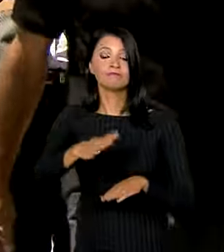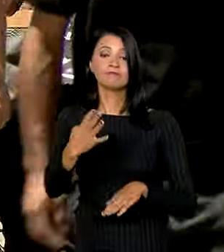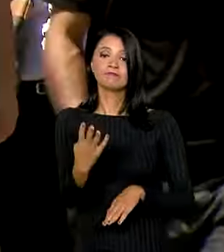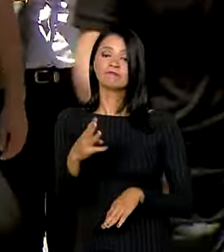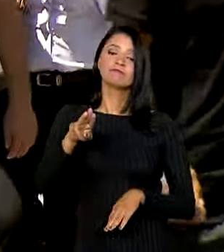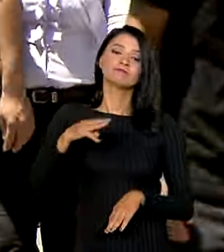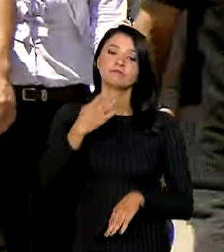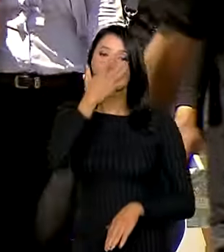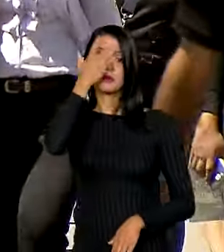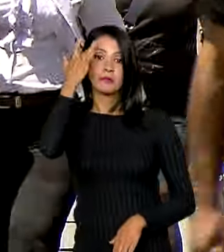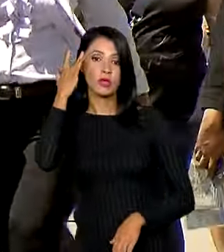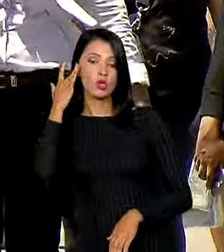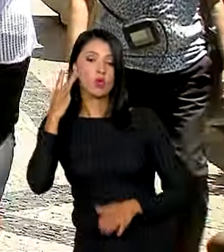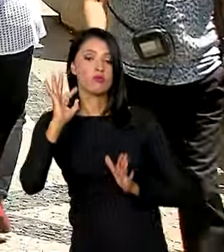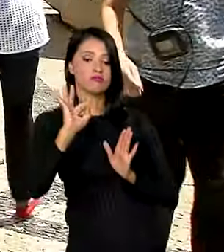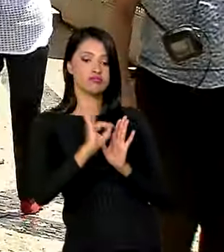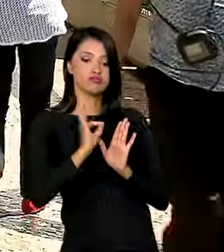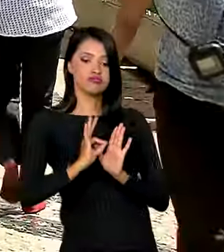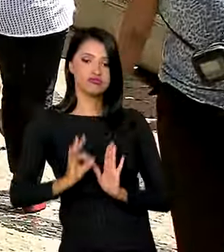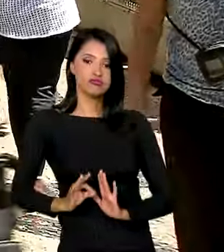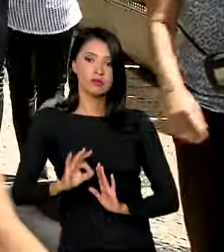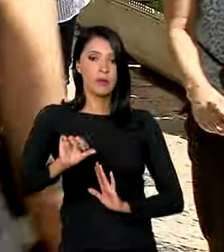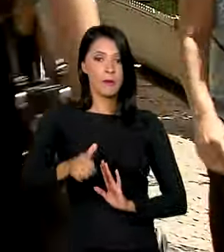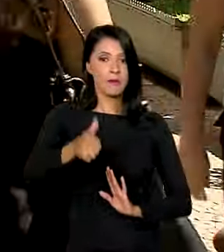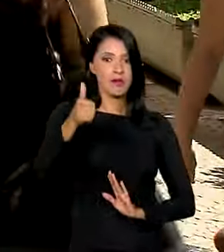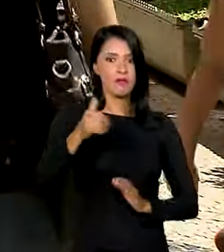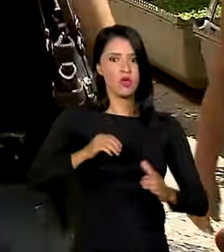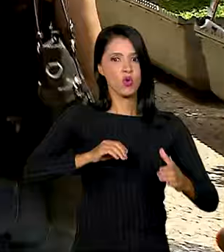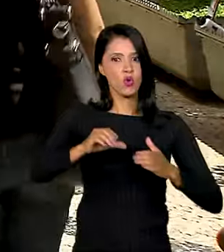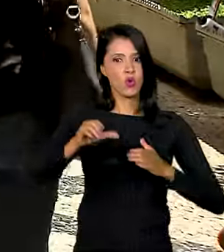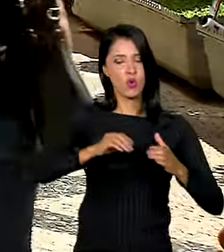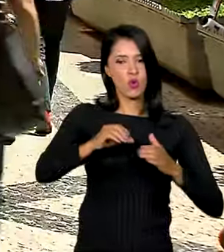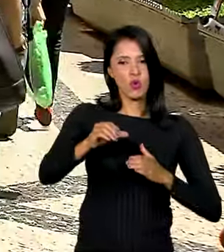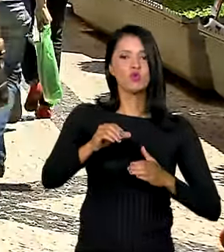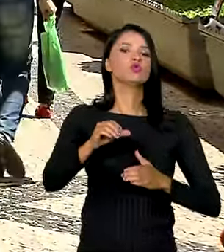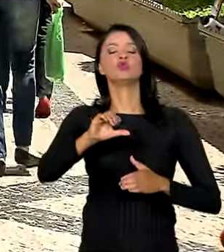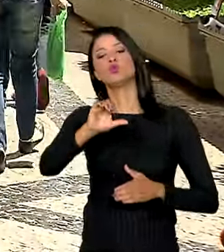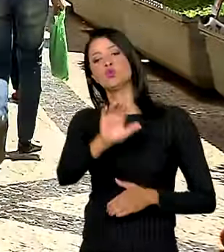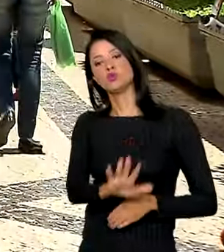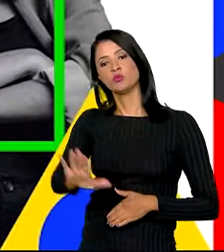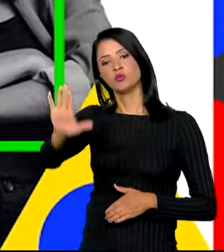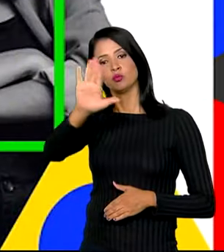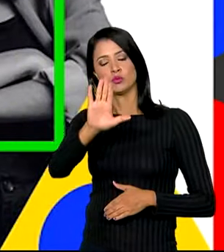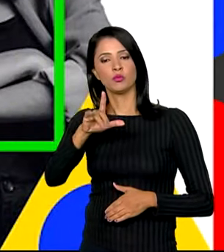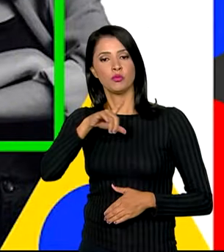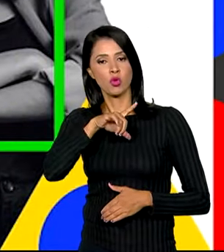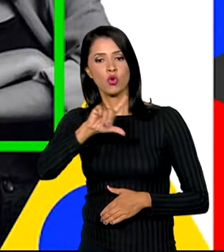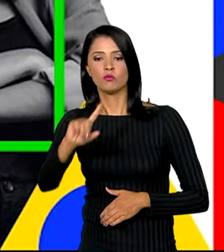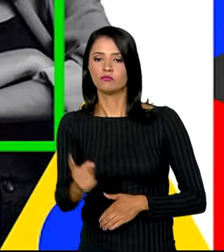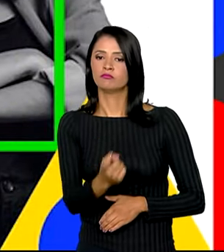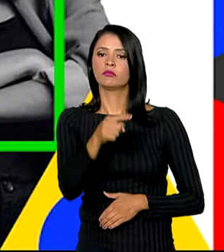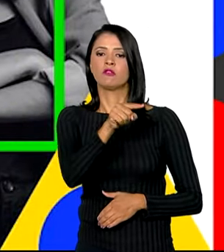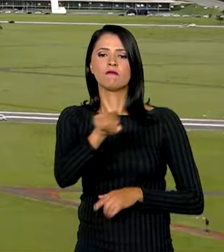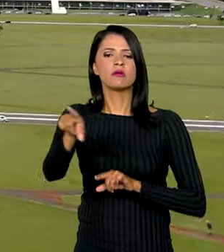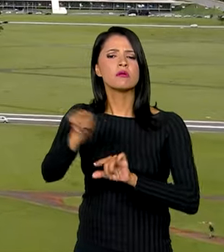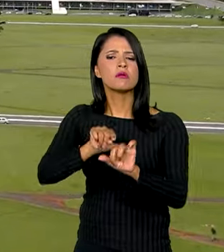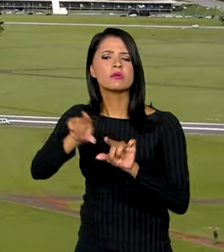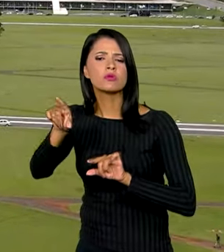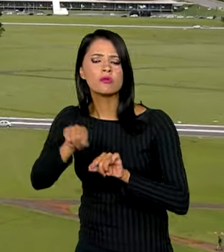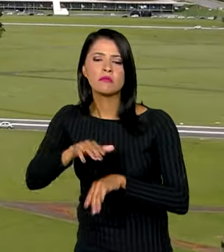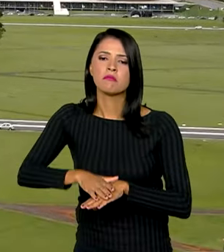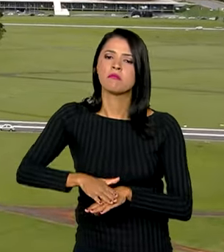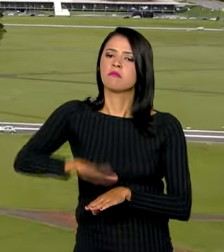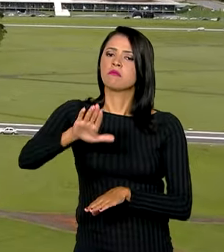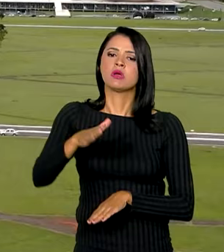brasileiros devem se inscrever no primeiro Concurso Público Nacional Unificado. O concurso vai selecionar mais de